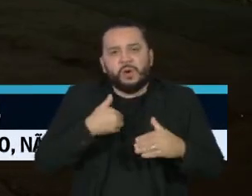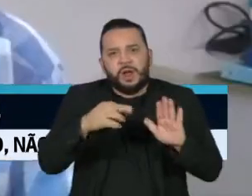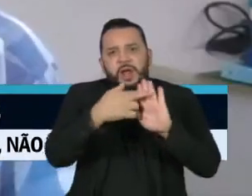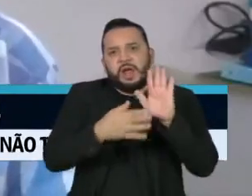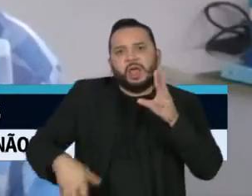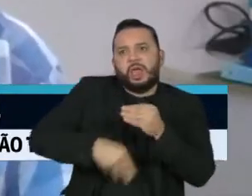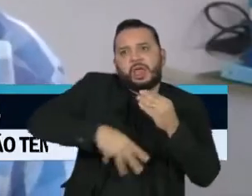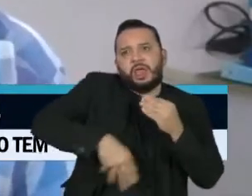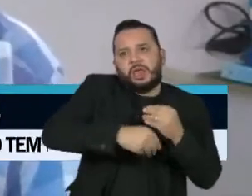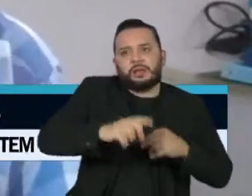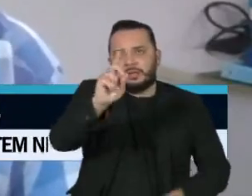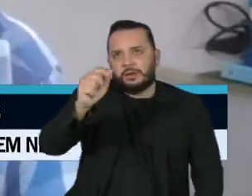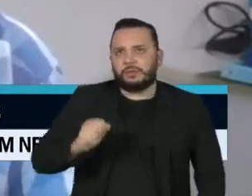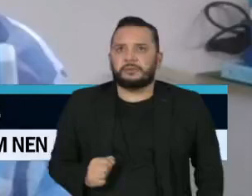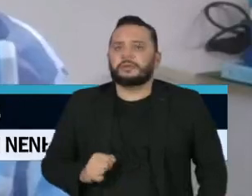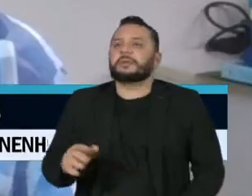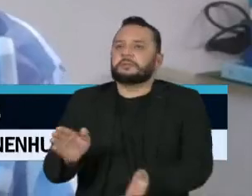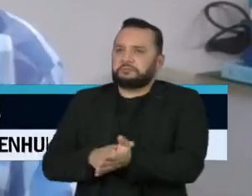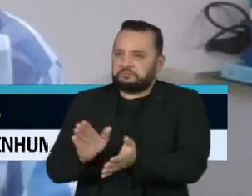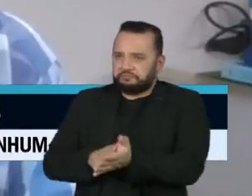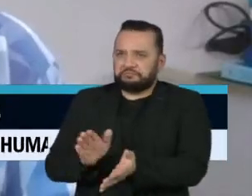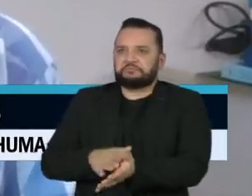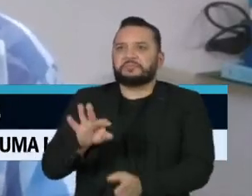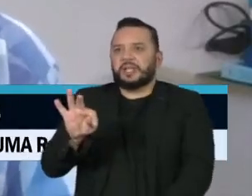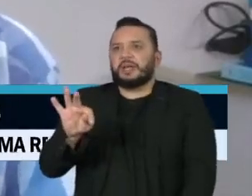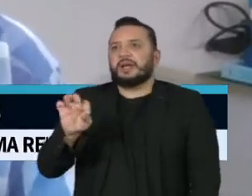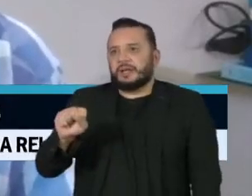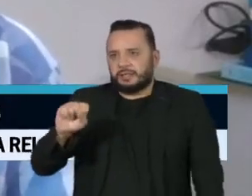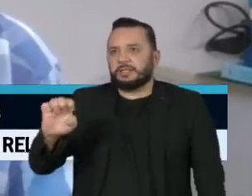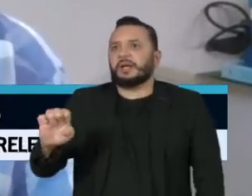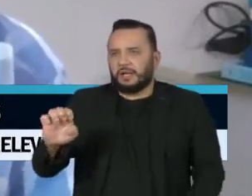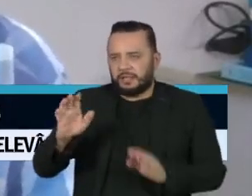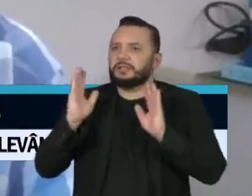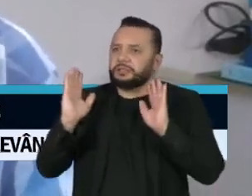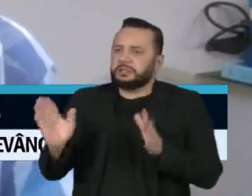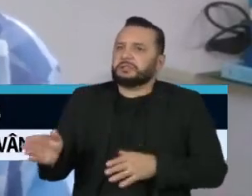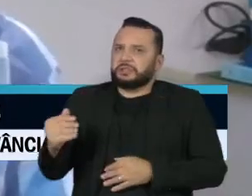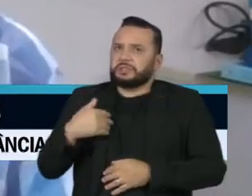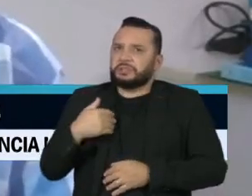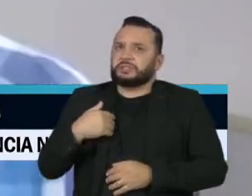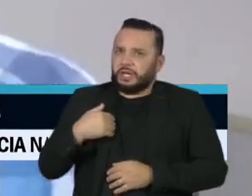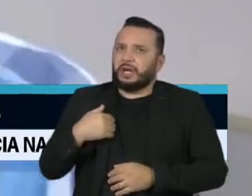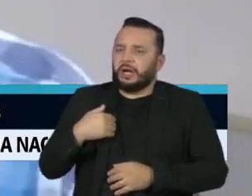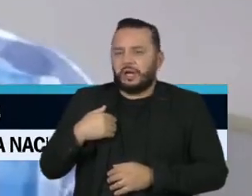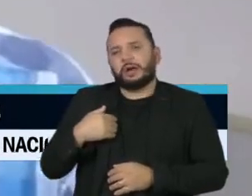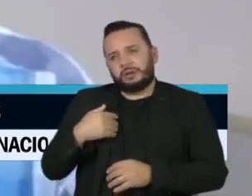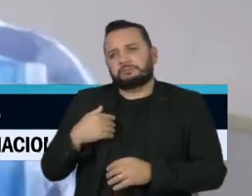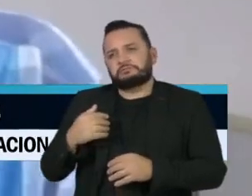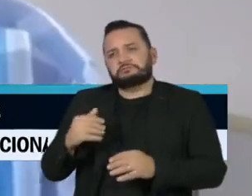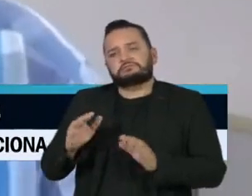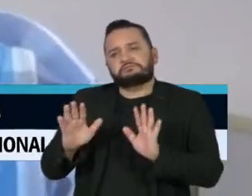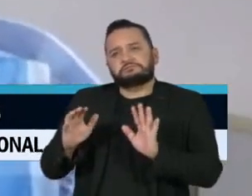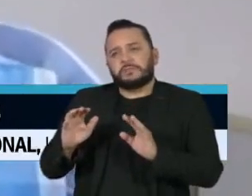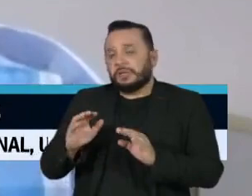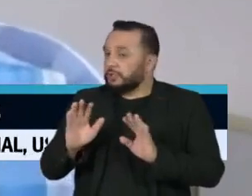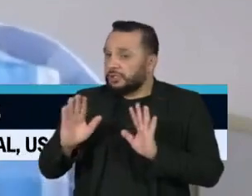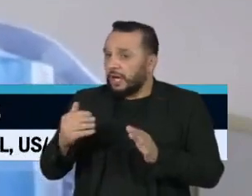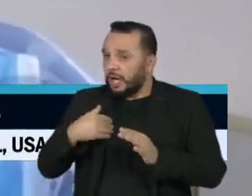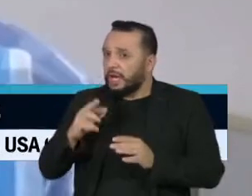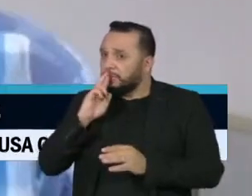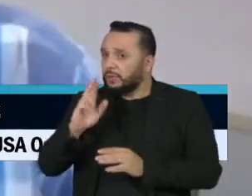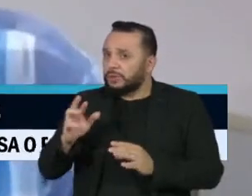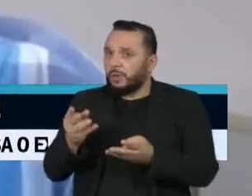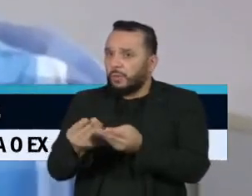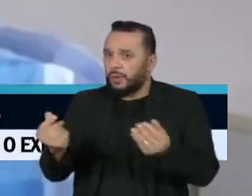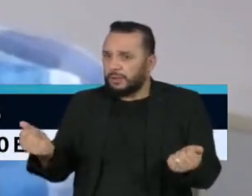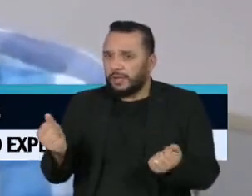mudadas. Ponto para o TSE, na minha opinião, que conseguiu atender isso com muita qualidade. Mas as respostas foram